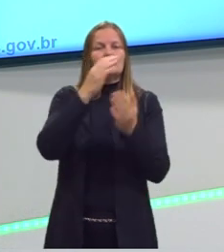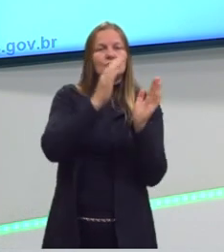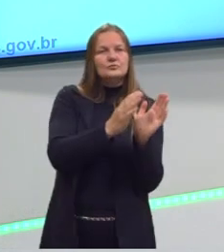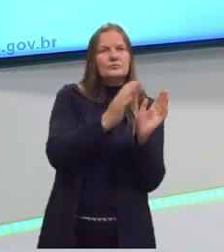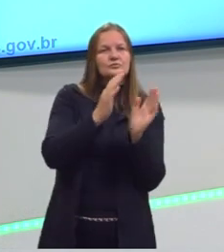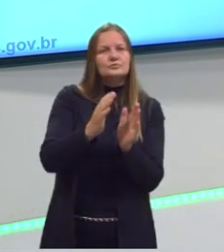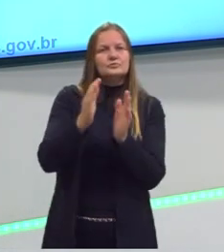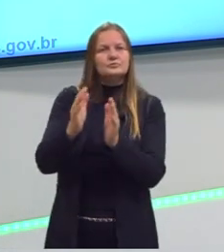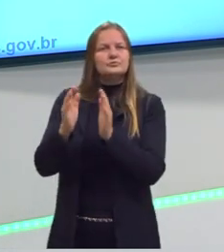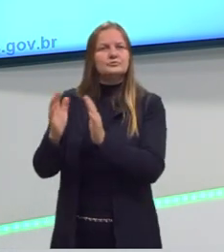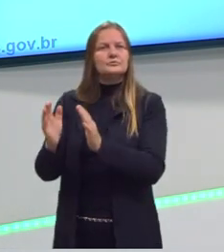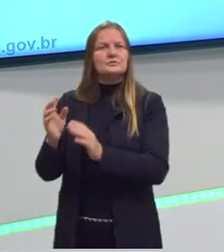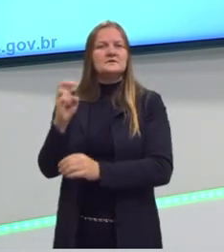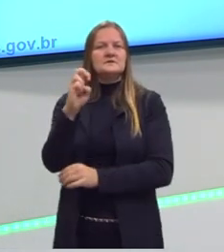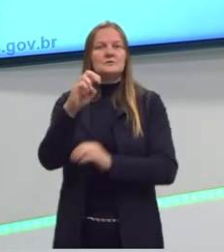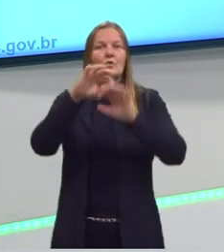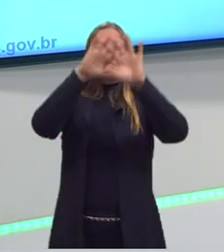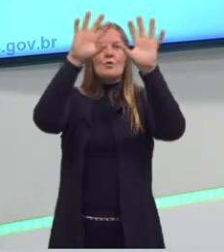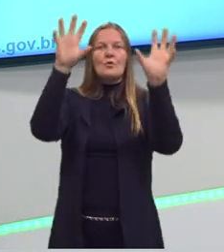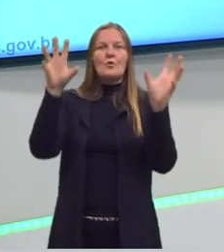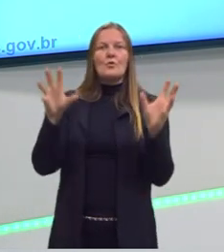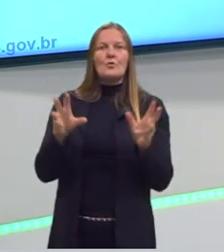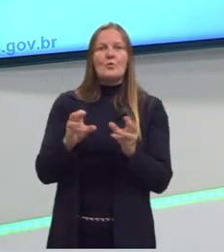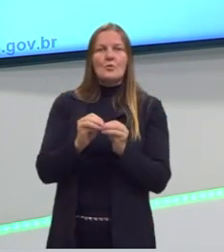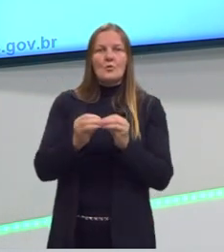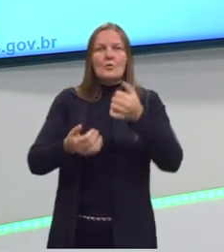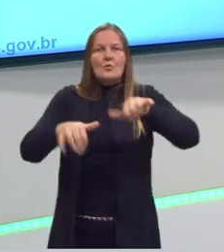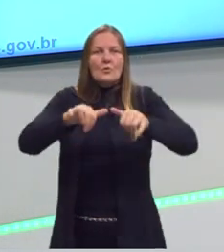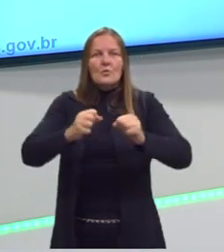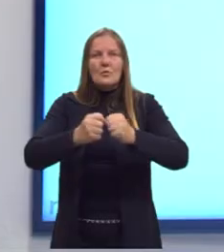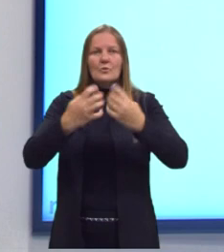como se fosse um resumo de toda a estequiometria.